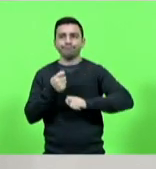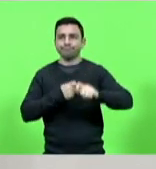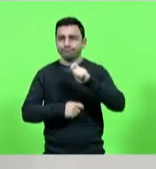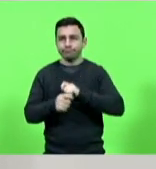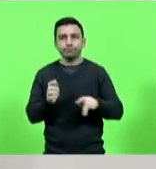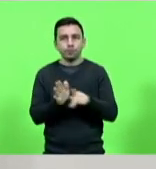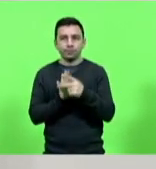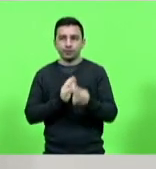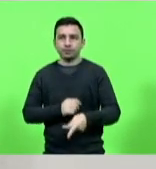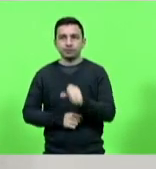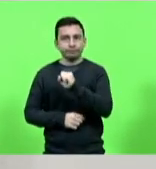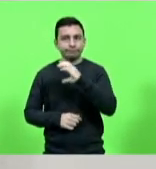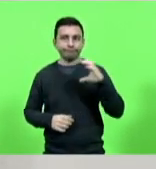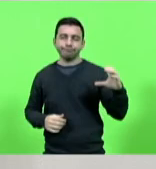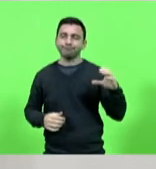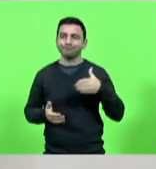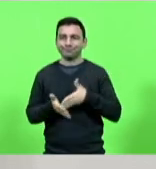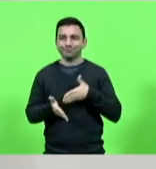inviabiliza